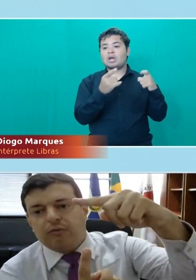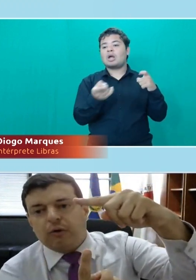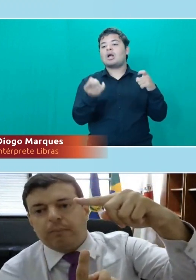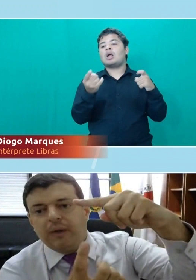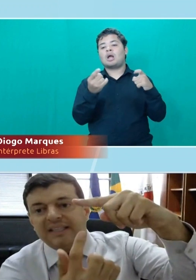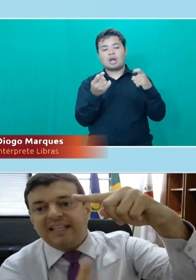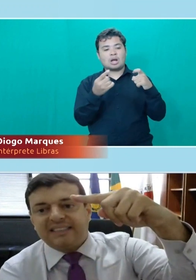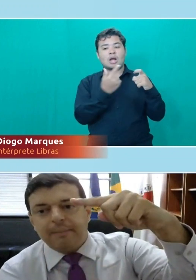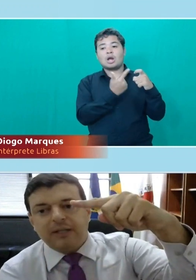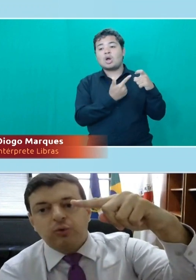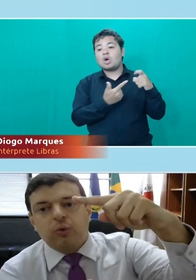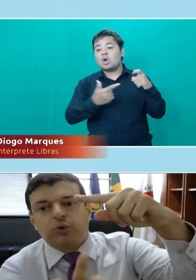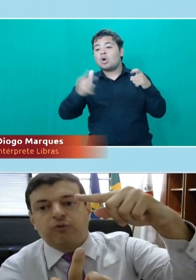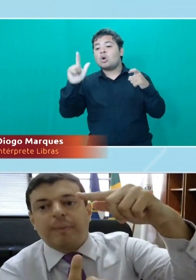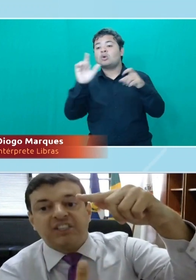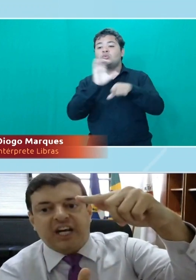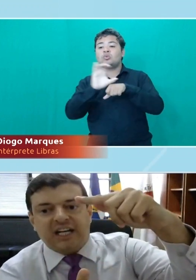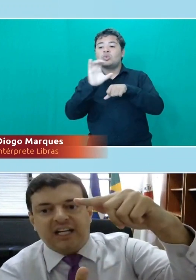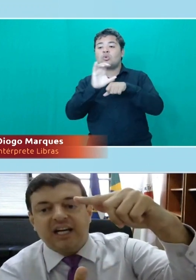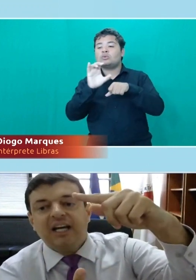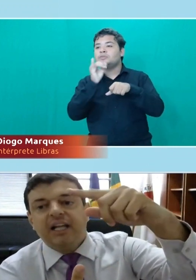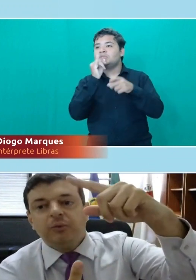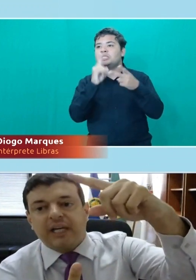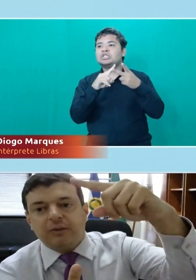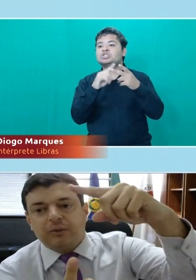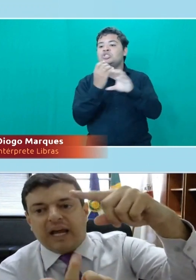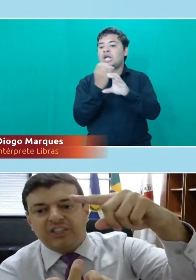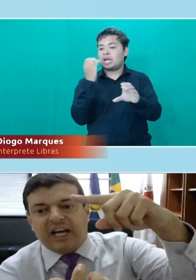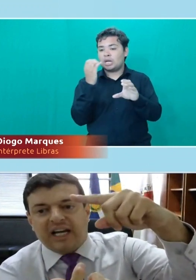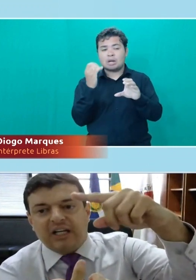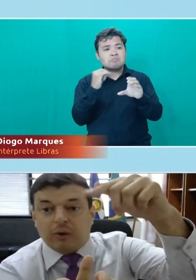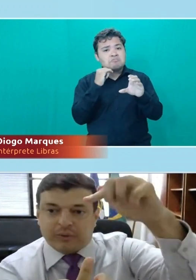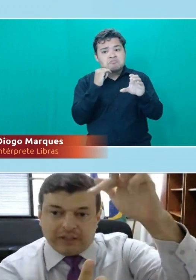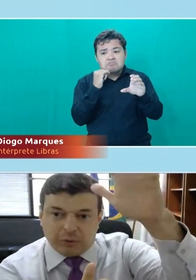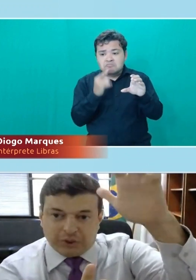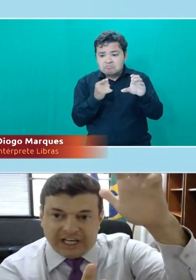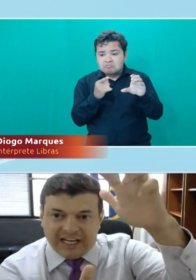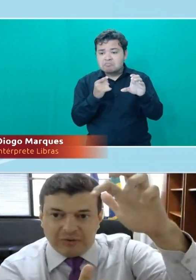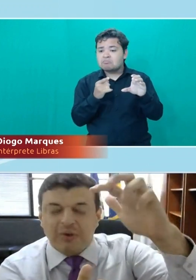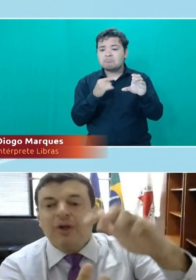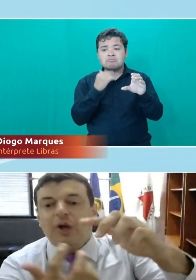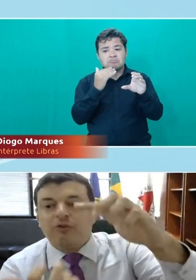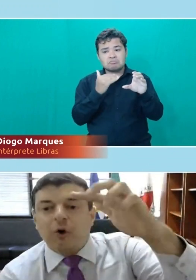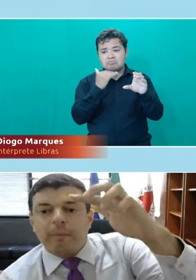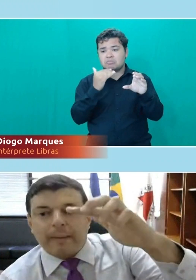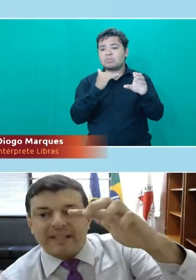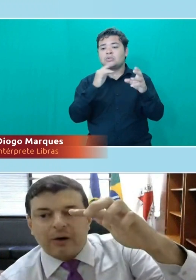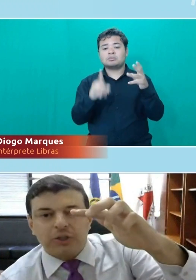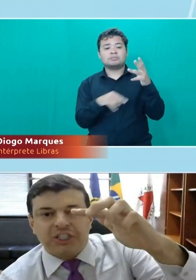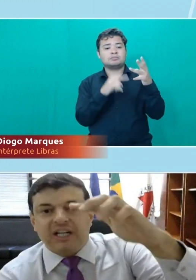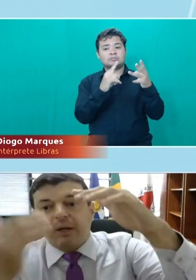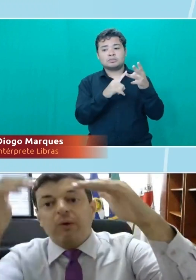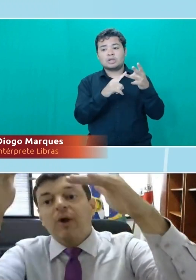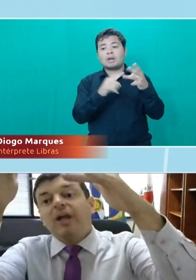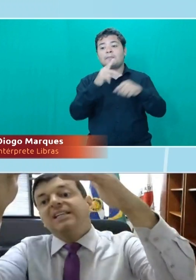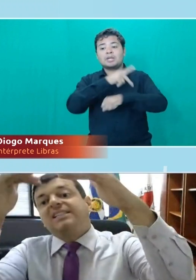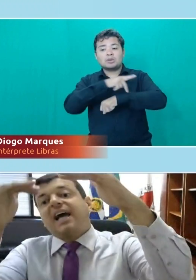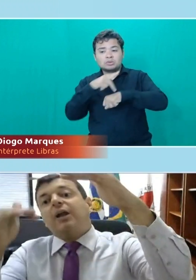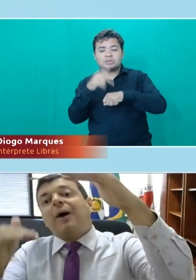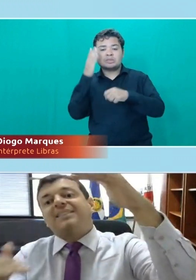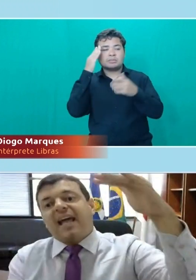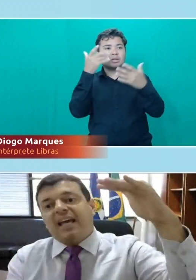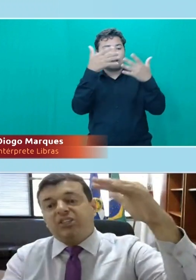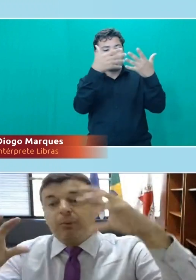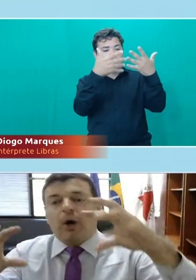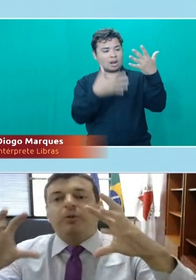mais... Eu vou descer mais um curso. Eu vou para Engenharia. Não tendo na Engenharia ou não tendo no Direito, eu vou para a Pedagogia. Então, eu